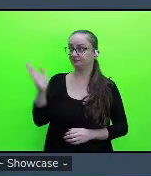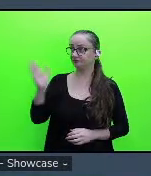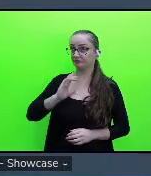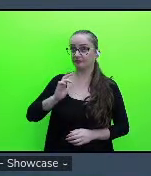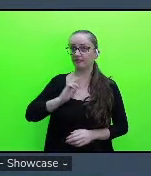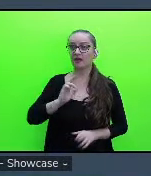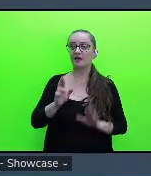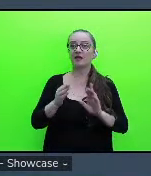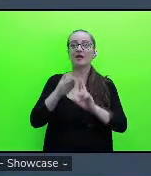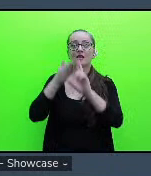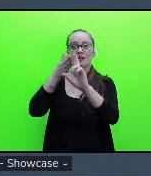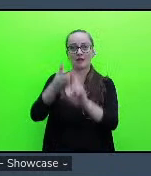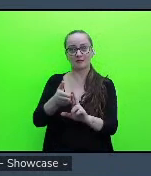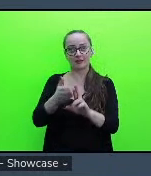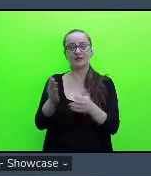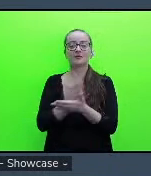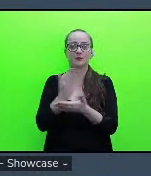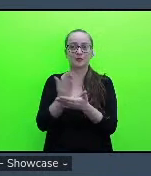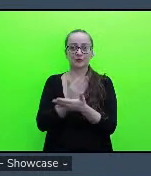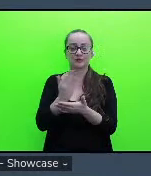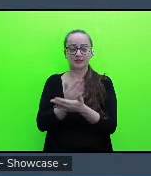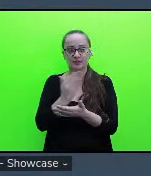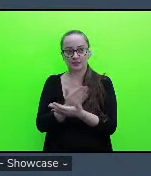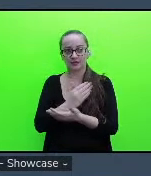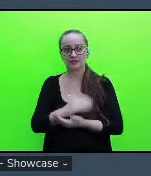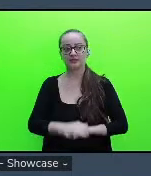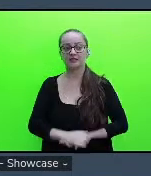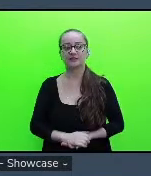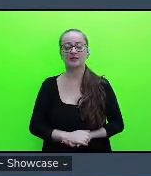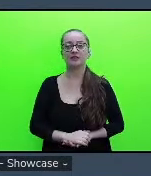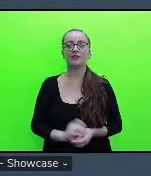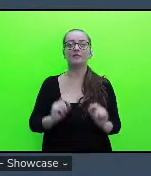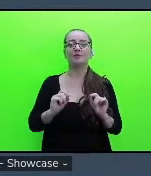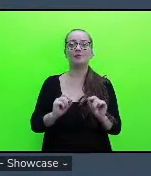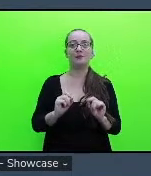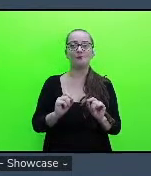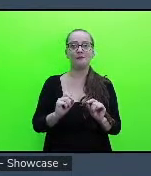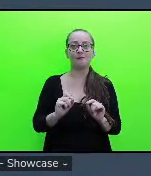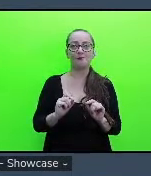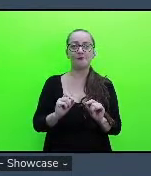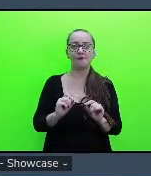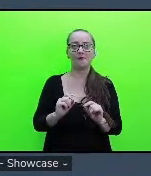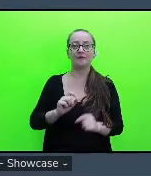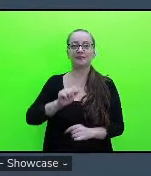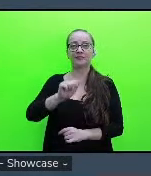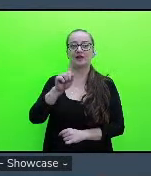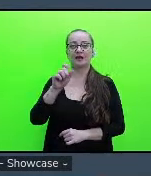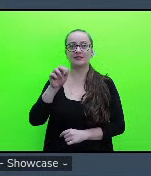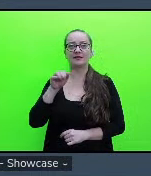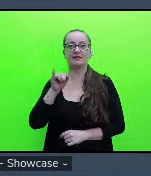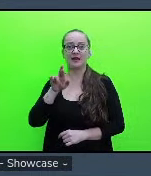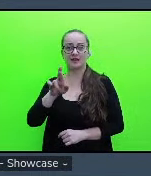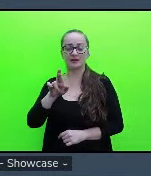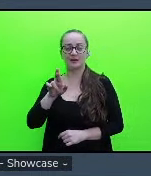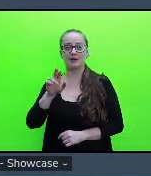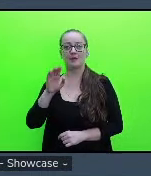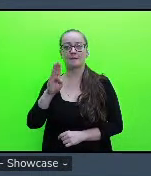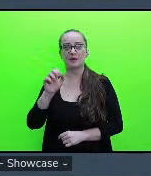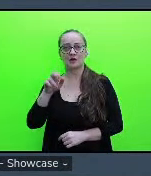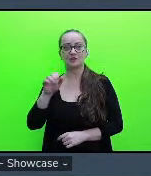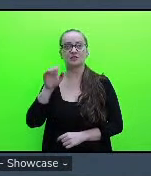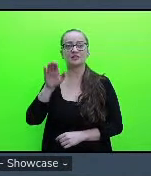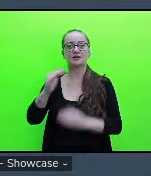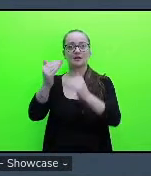bibliográficas como aqui Adair Borges Erwin Wagner